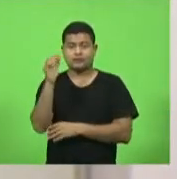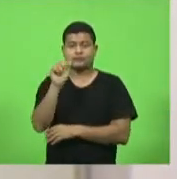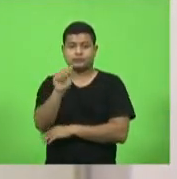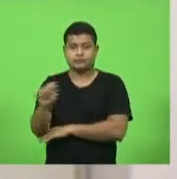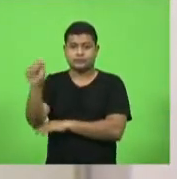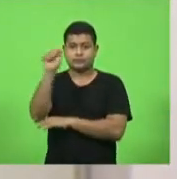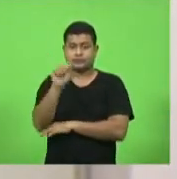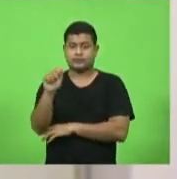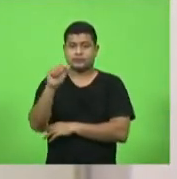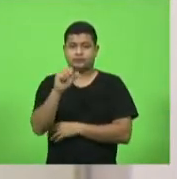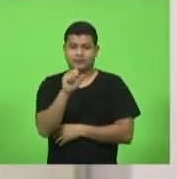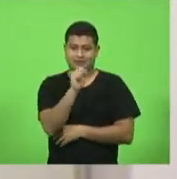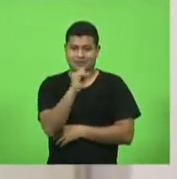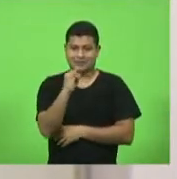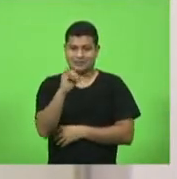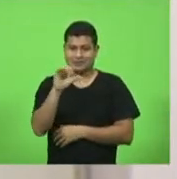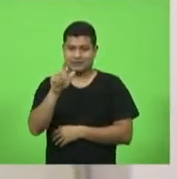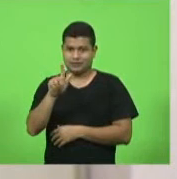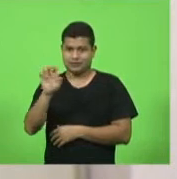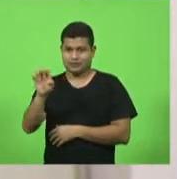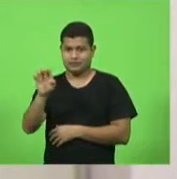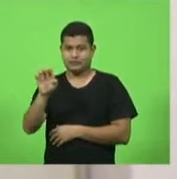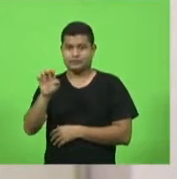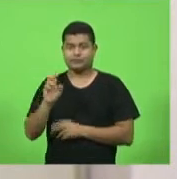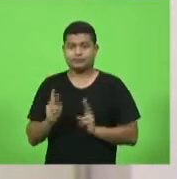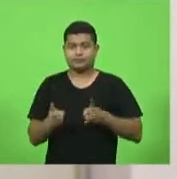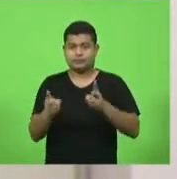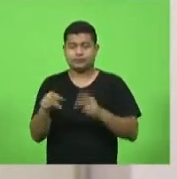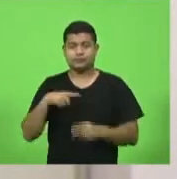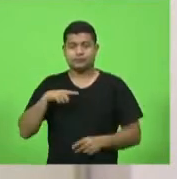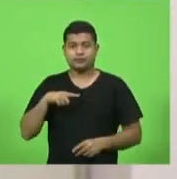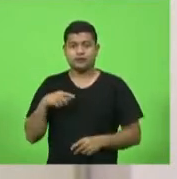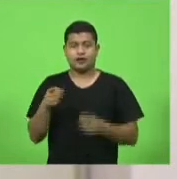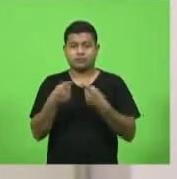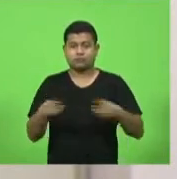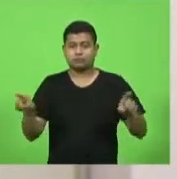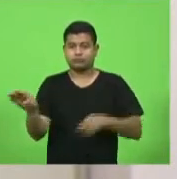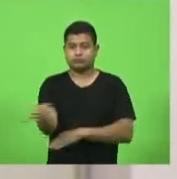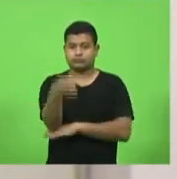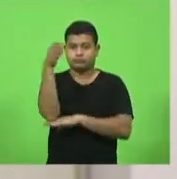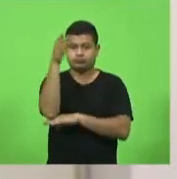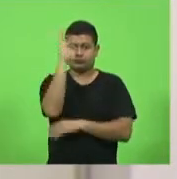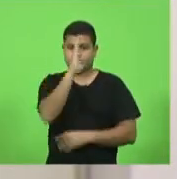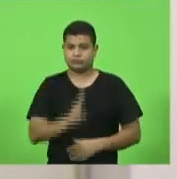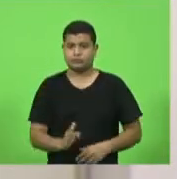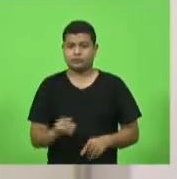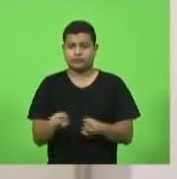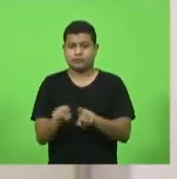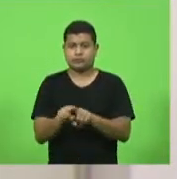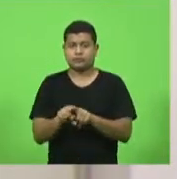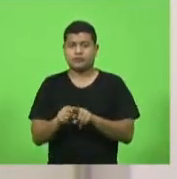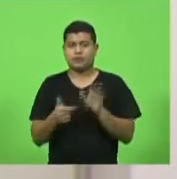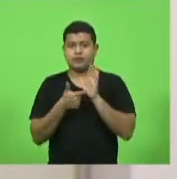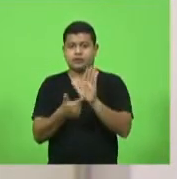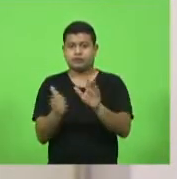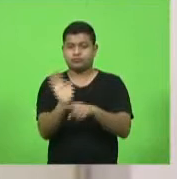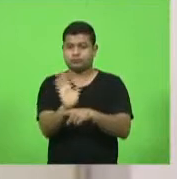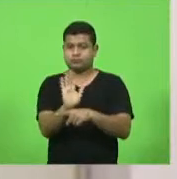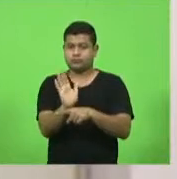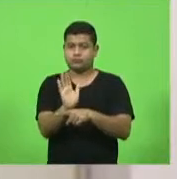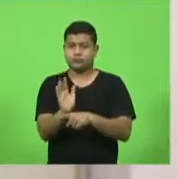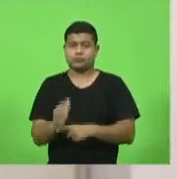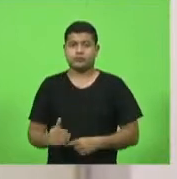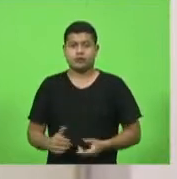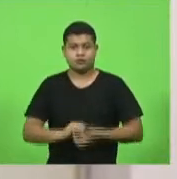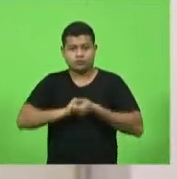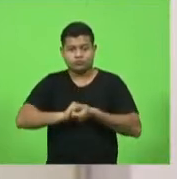Ato contínuo, houve a execução do Iro Nacional e, na sequência, a apresentação do vídeo institucional. Após saudar